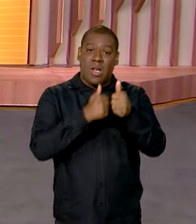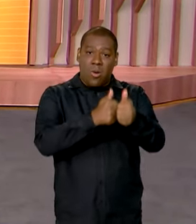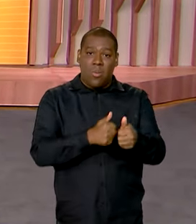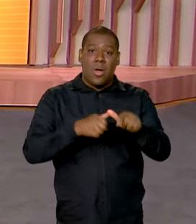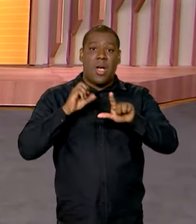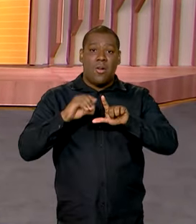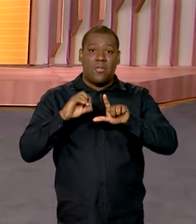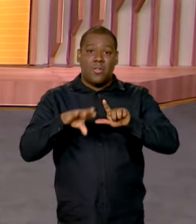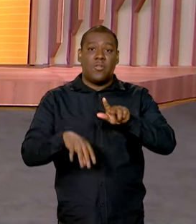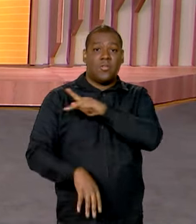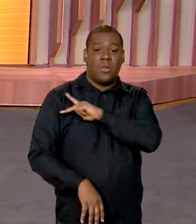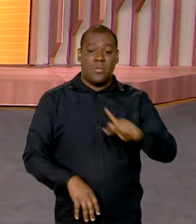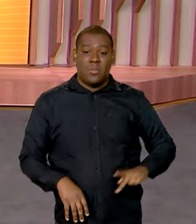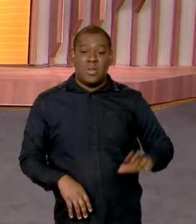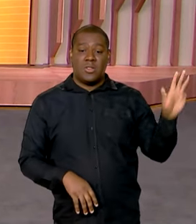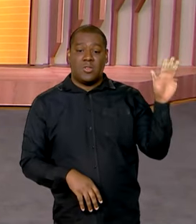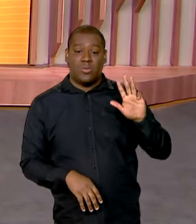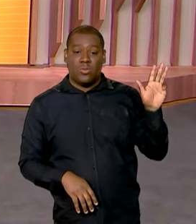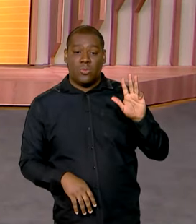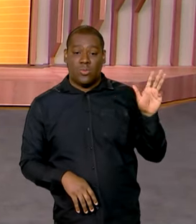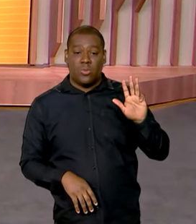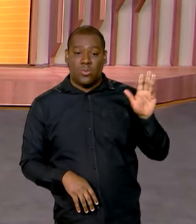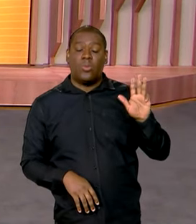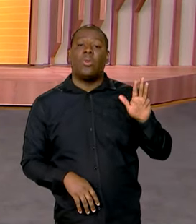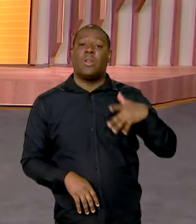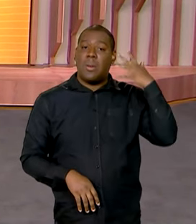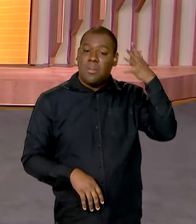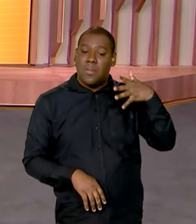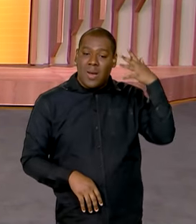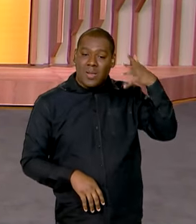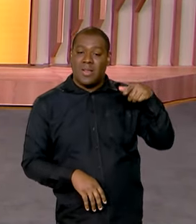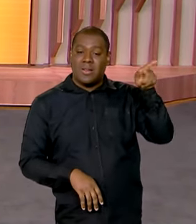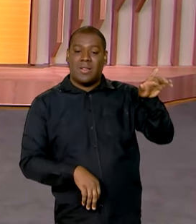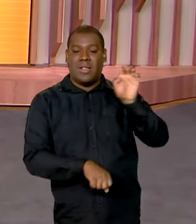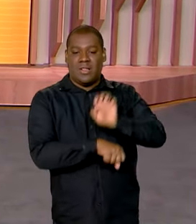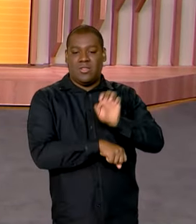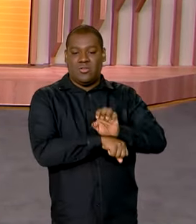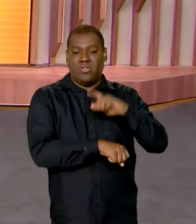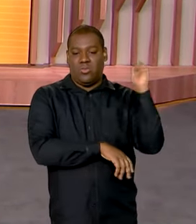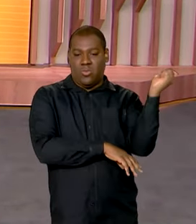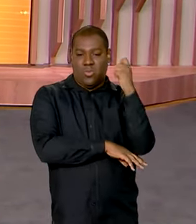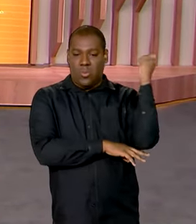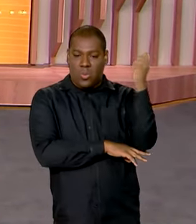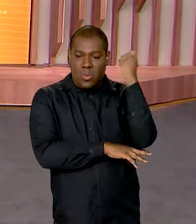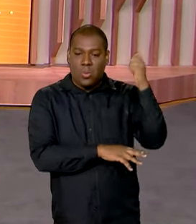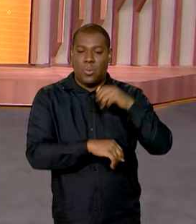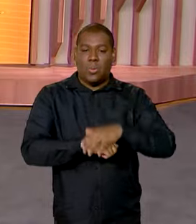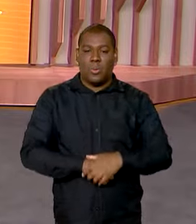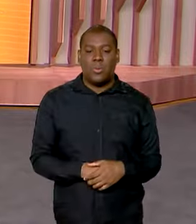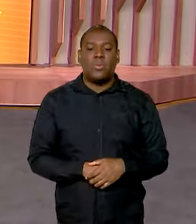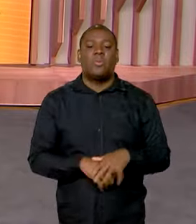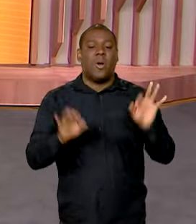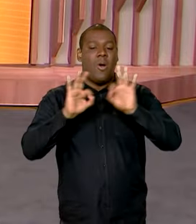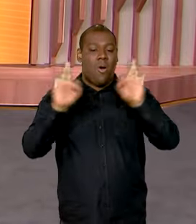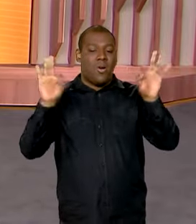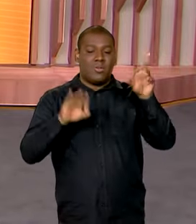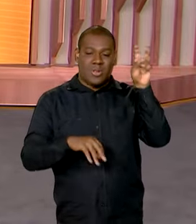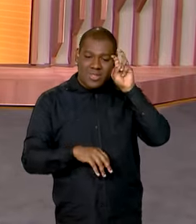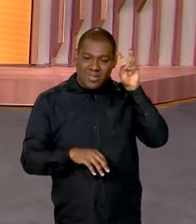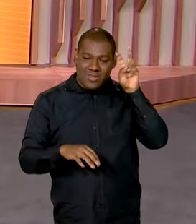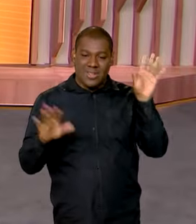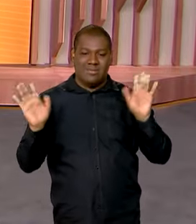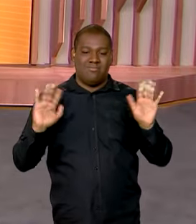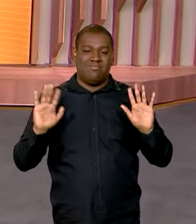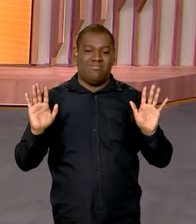situação do presidente Lula, após sobrevoar áreas afetadas pelos temporais do Rio Grande do Sul. Uma ótima quinta-feira para você.